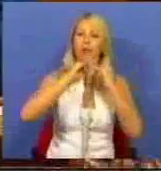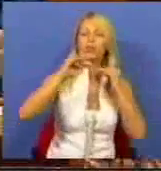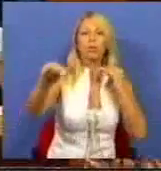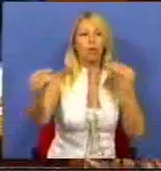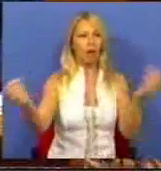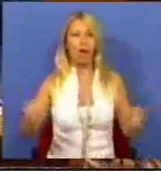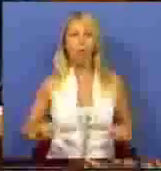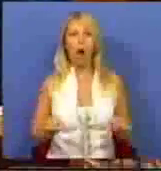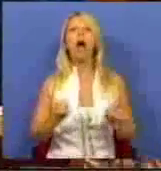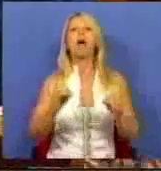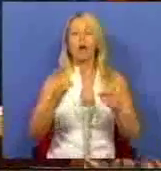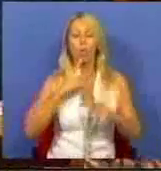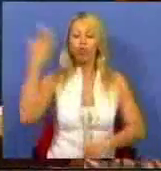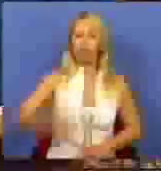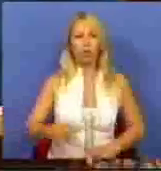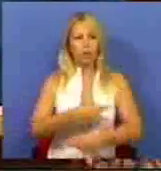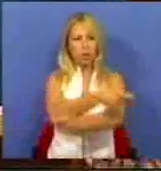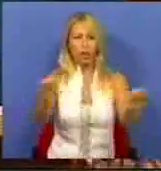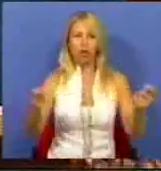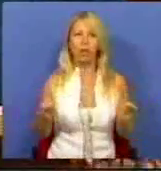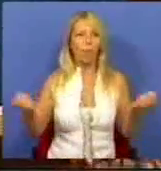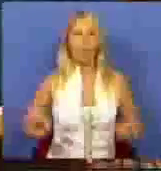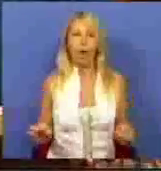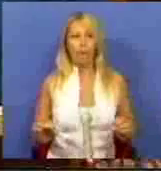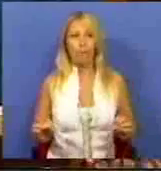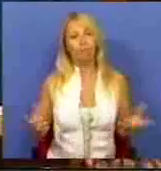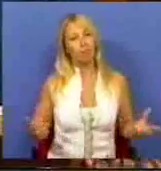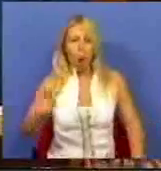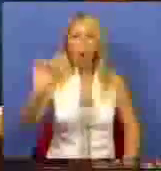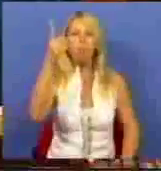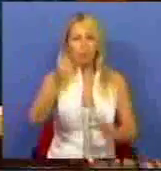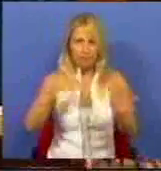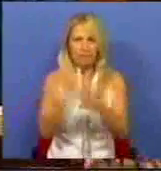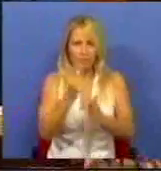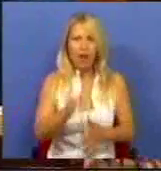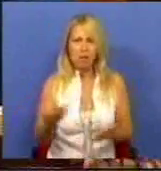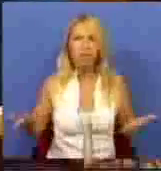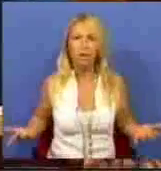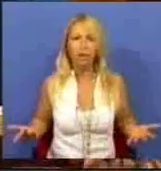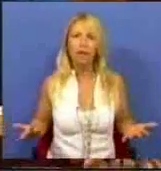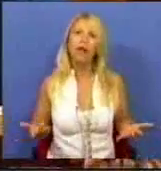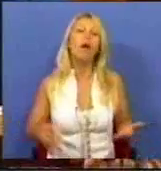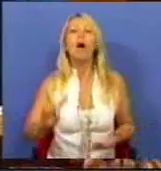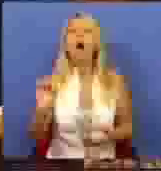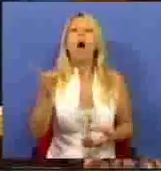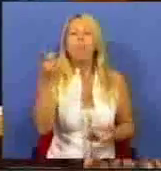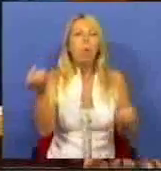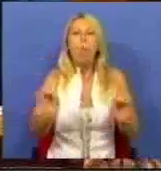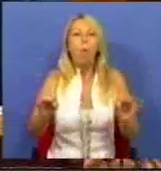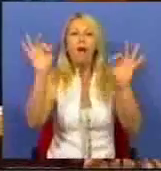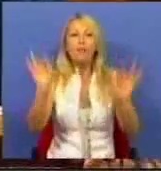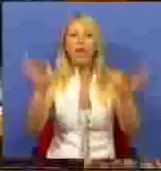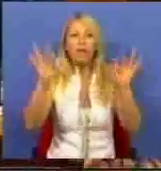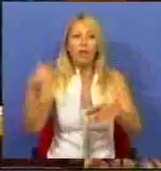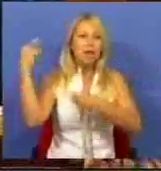justiça distributiva. Será que tem de ser sempre assim? Será que não há saída para